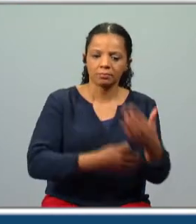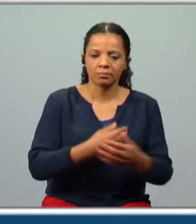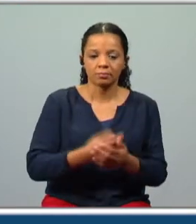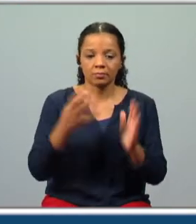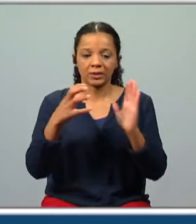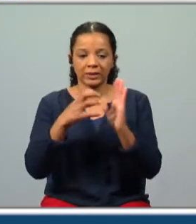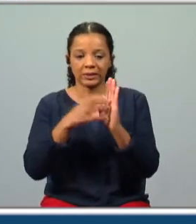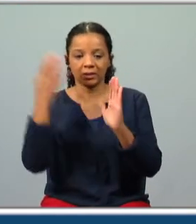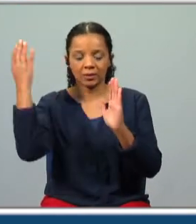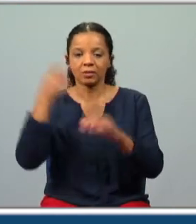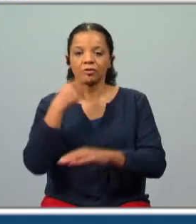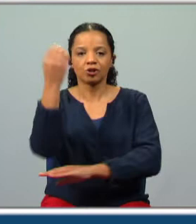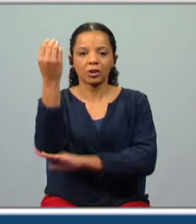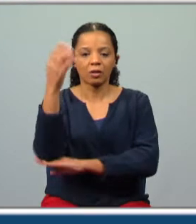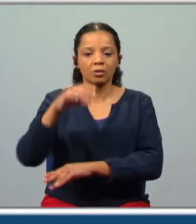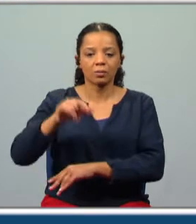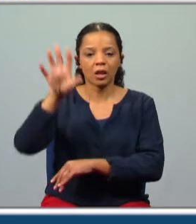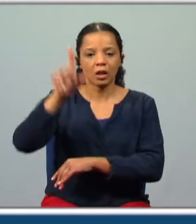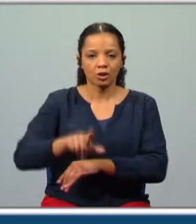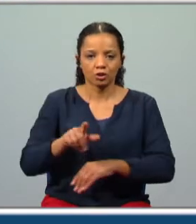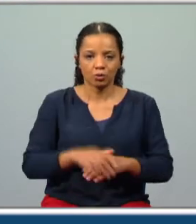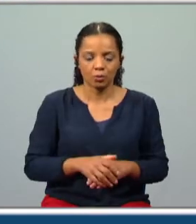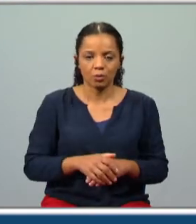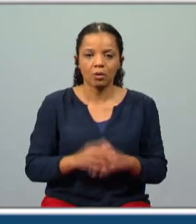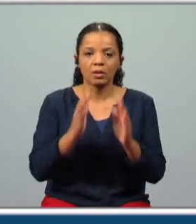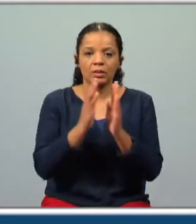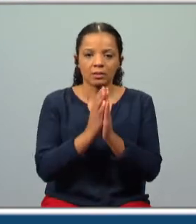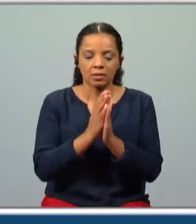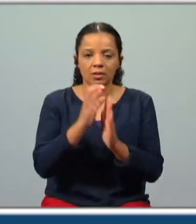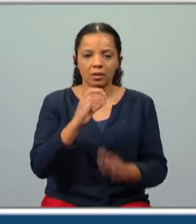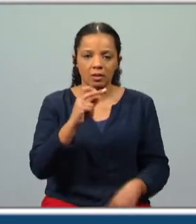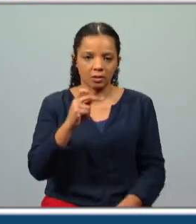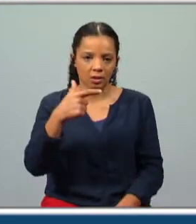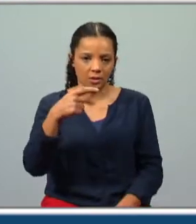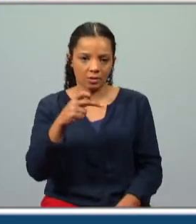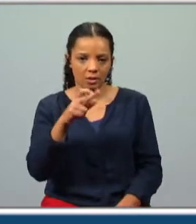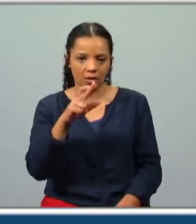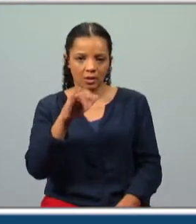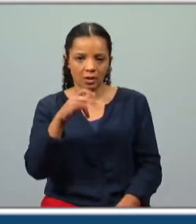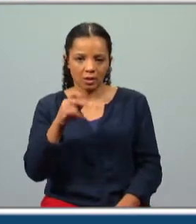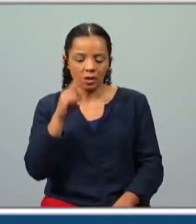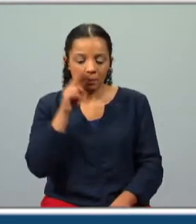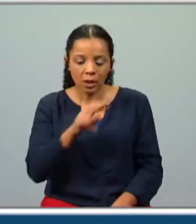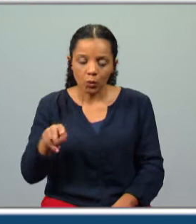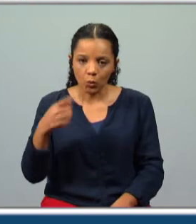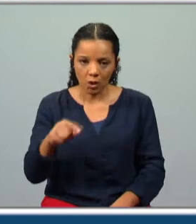diapositivo uma estátua que existe em Lisboa no mirador de Santa Catarina do Adam Astor e que